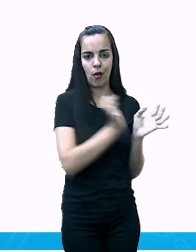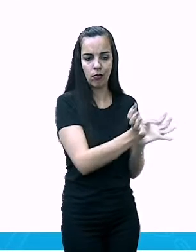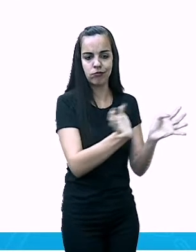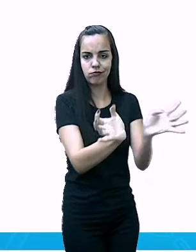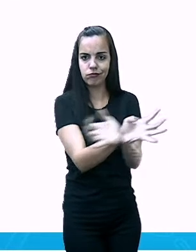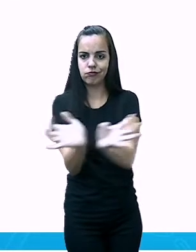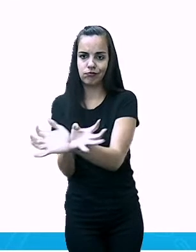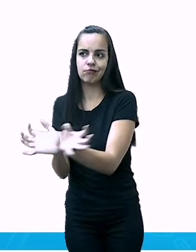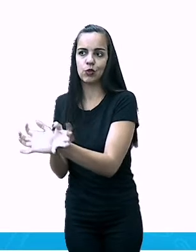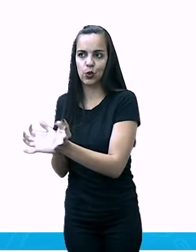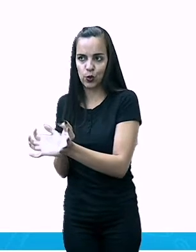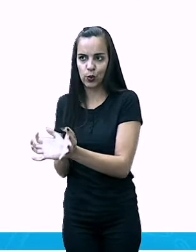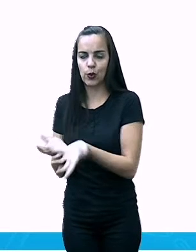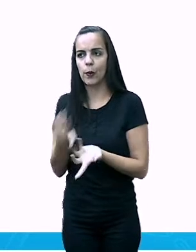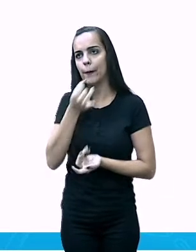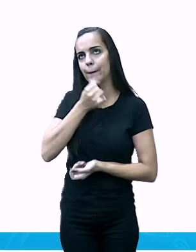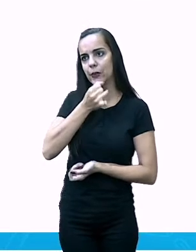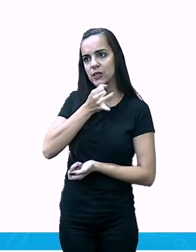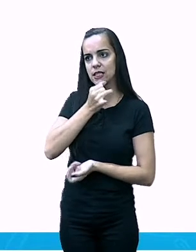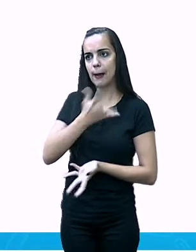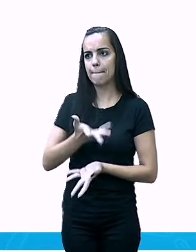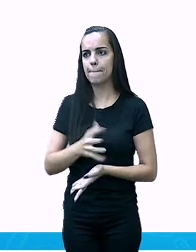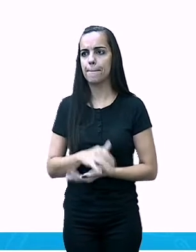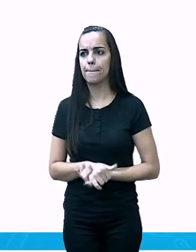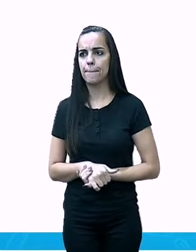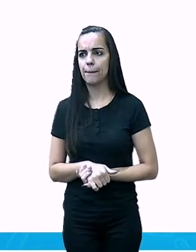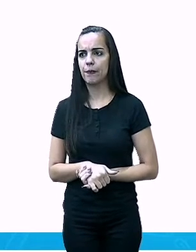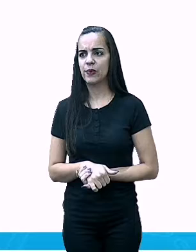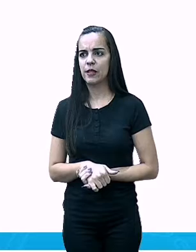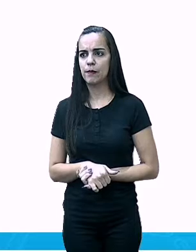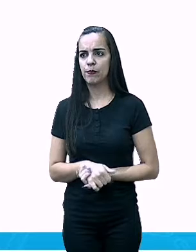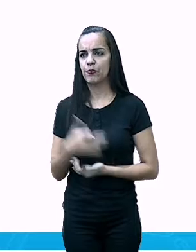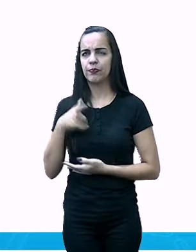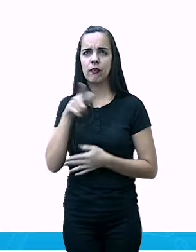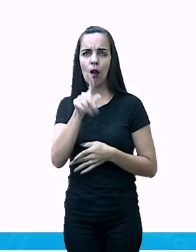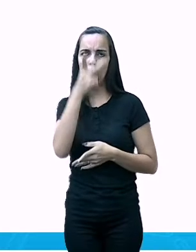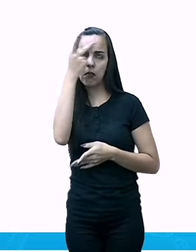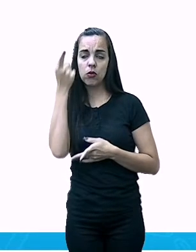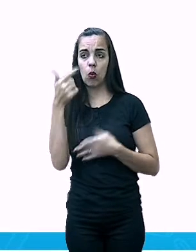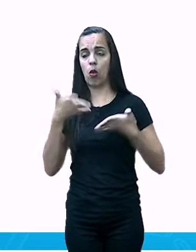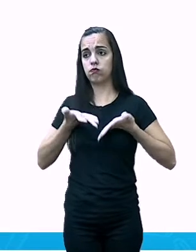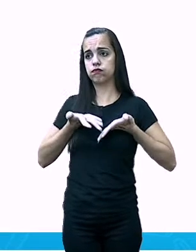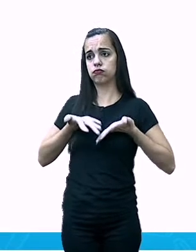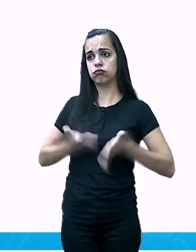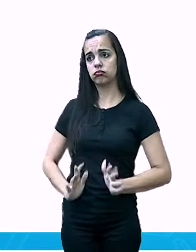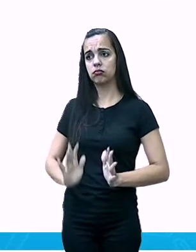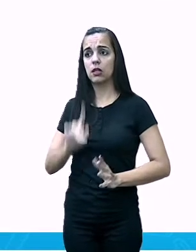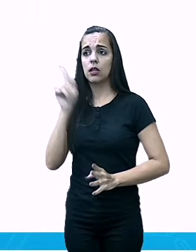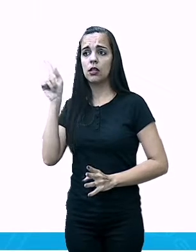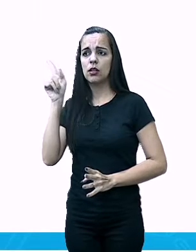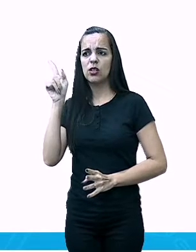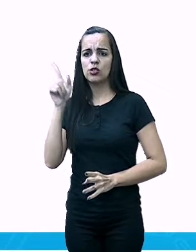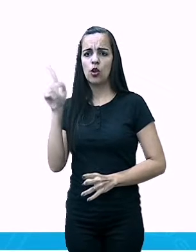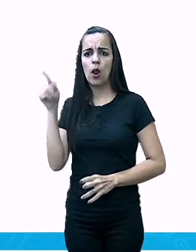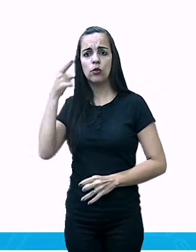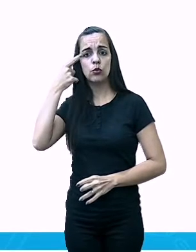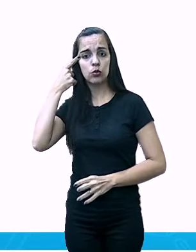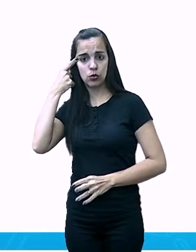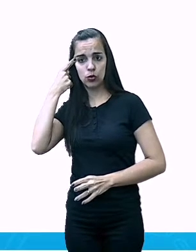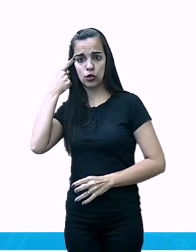Vamos usar exemplo. O Brasil e o Japão. Vou usar números